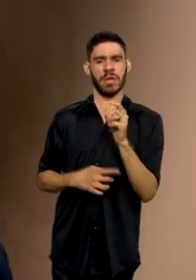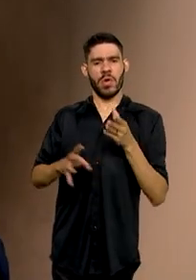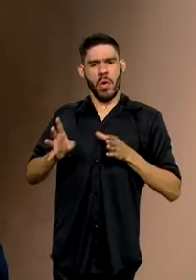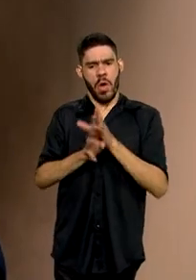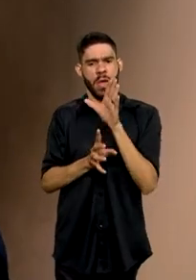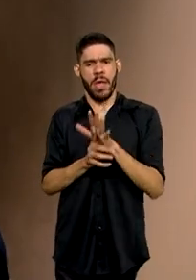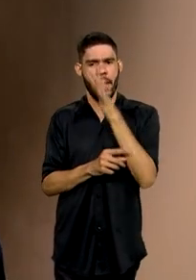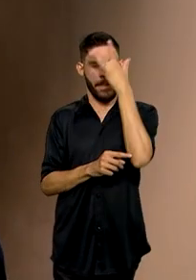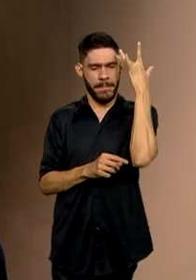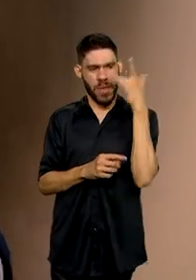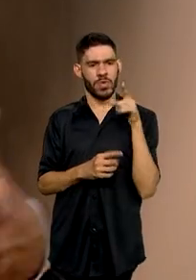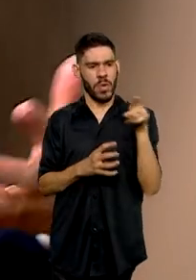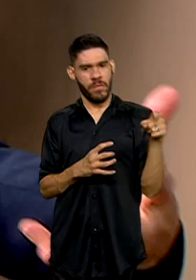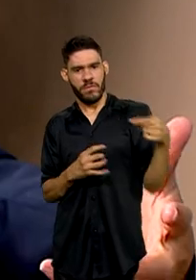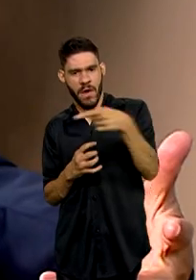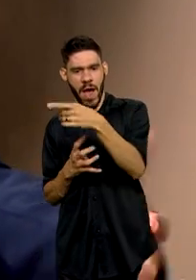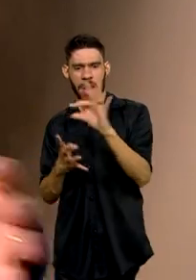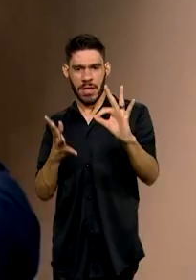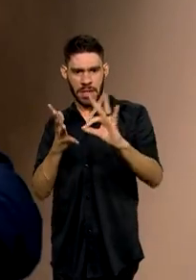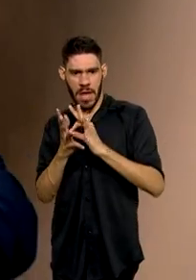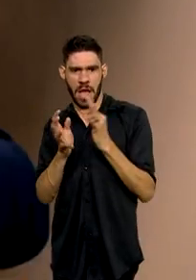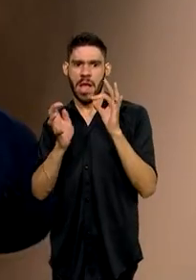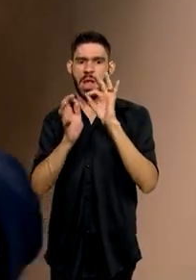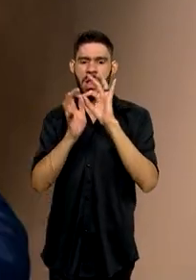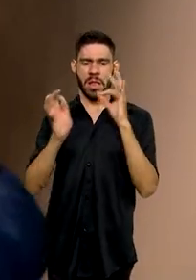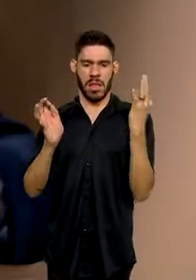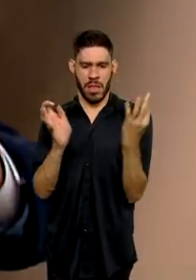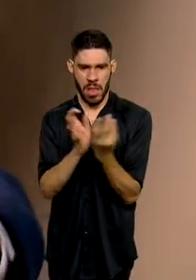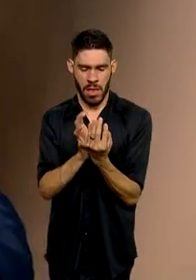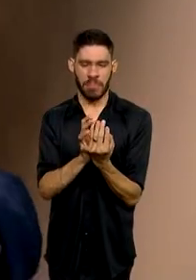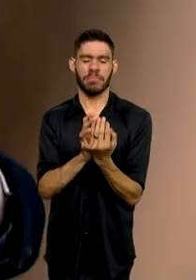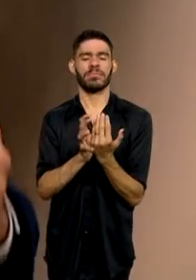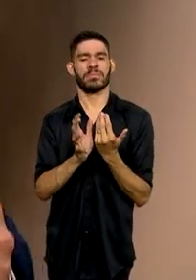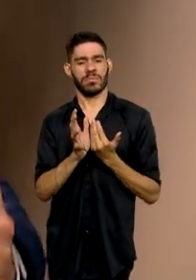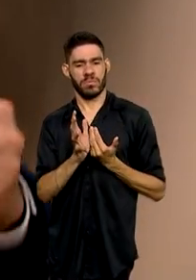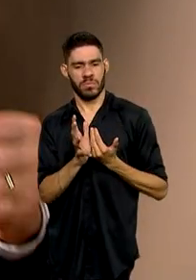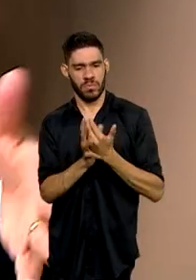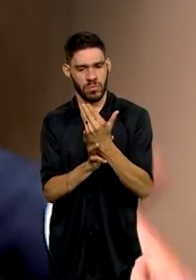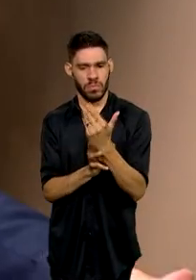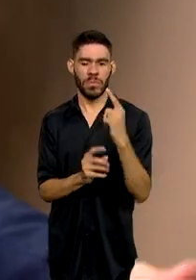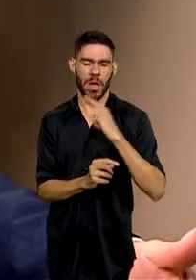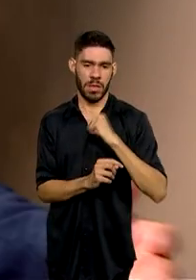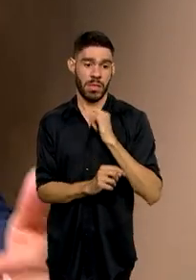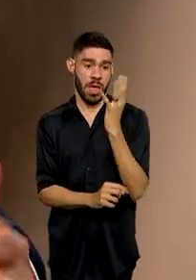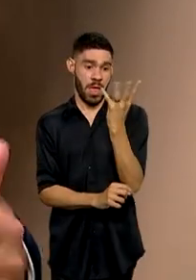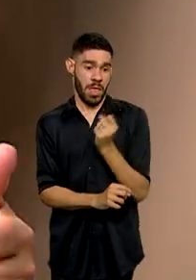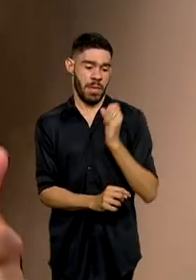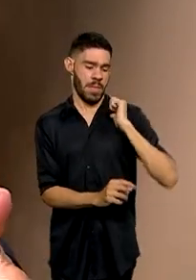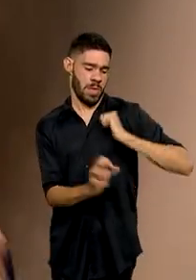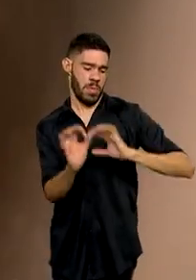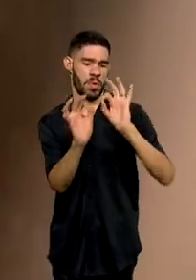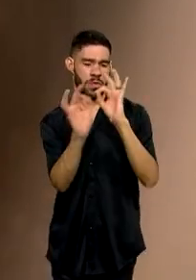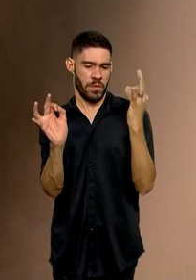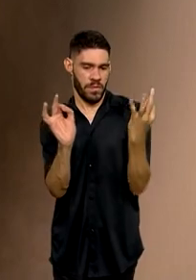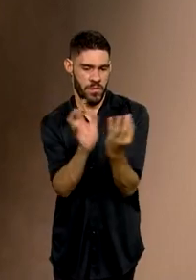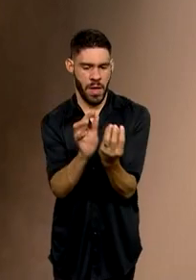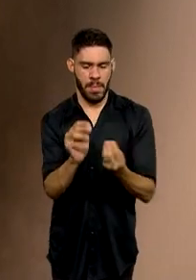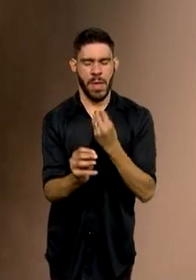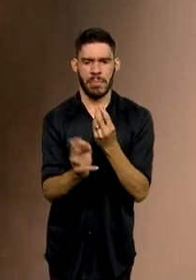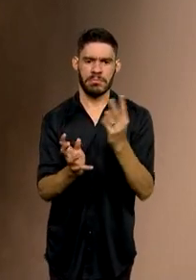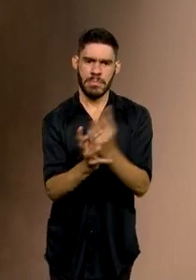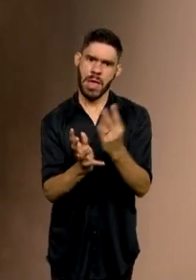pessoa ali seja cadastrada, aquela família, e aí passa a ter um dinheiro do Bolsa Família, não é de modo